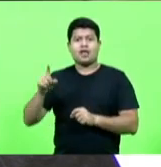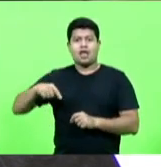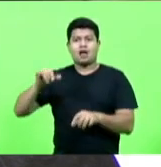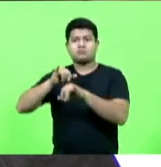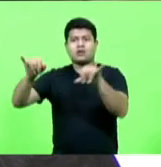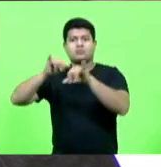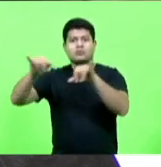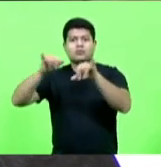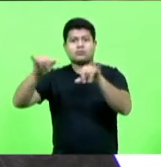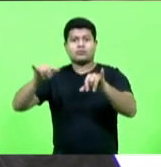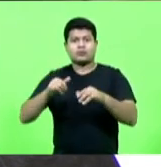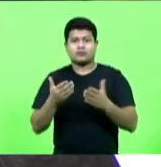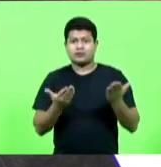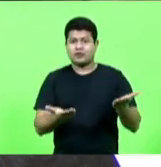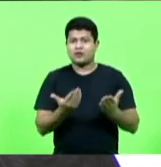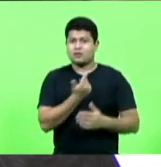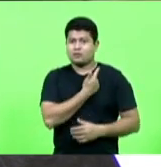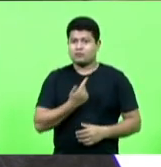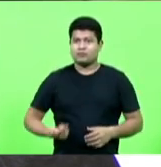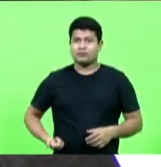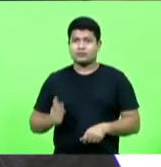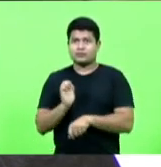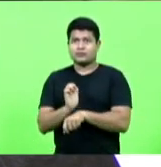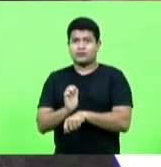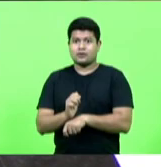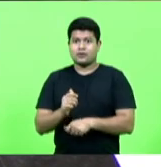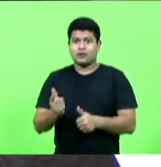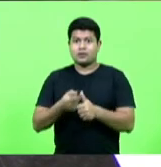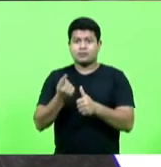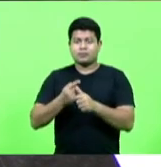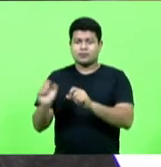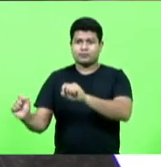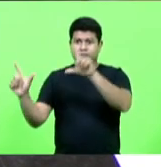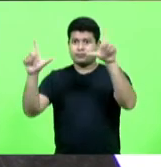governo do Estado. Queria pedir a gentileza que colocássemos a primeira imagem.